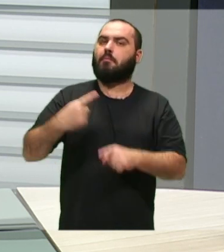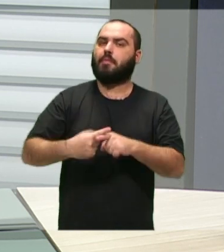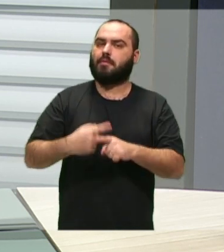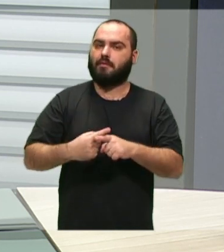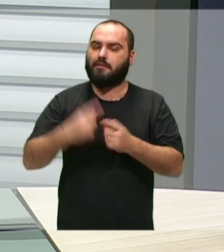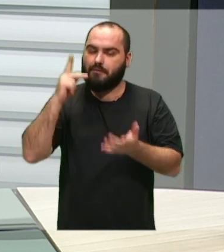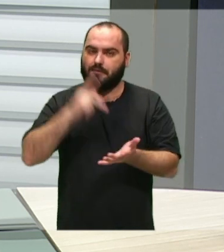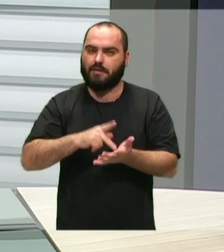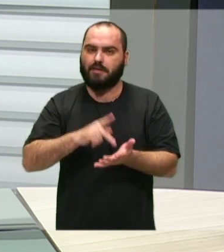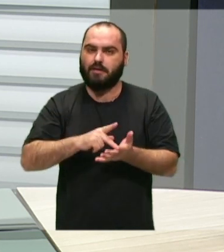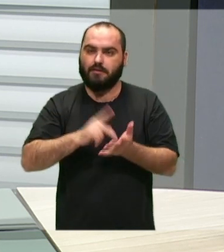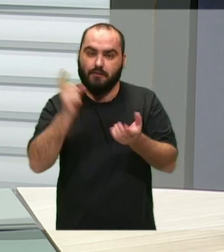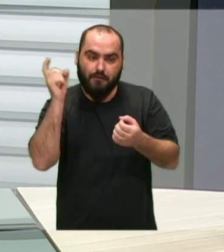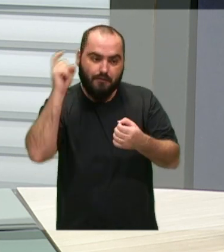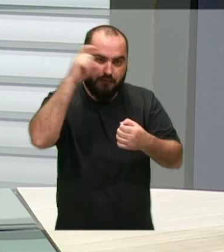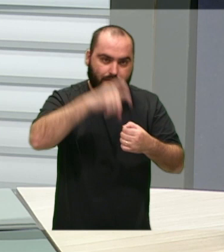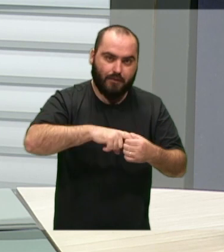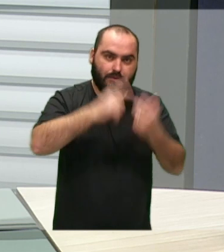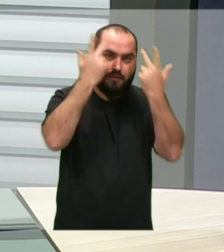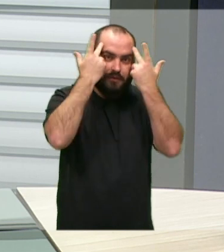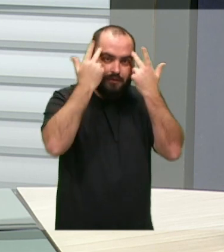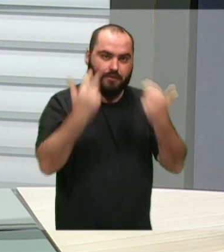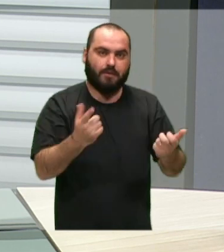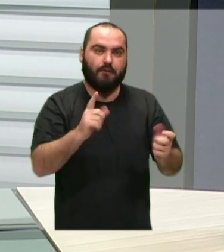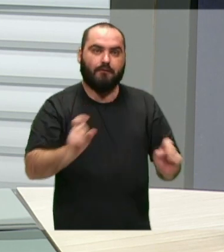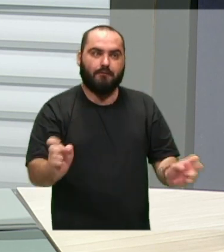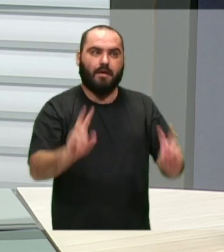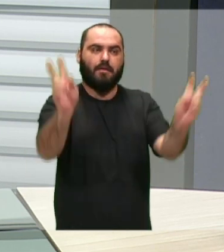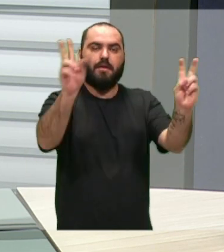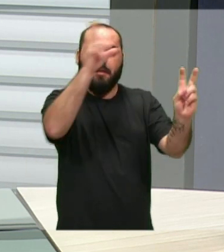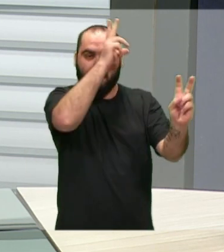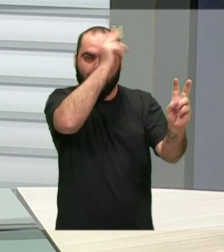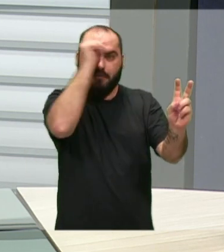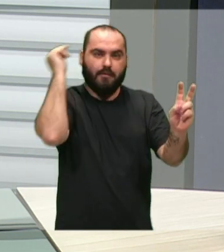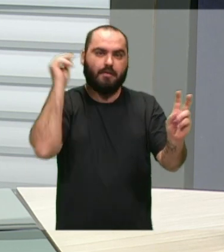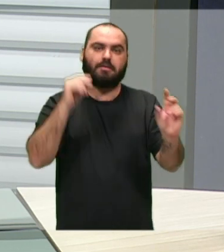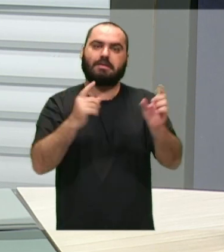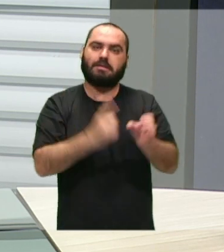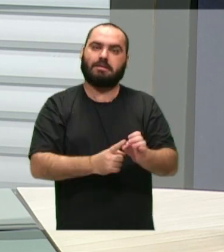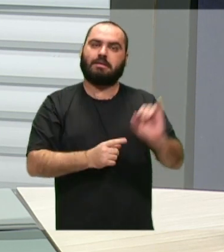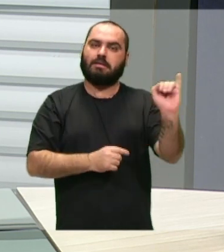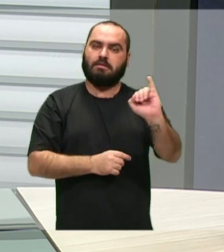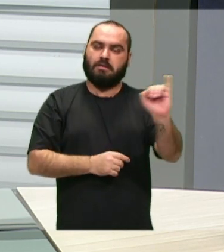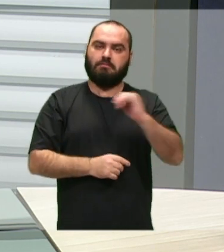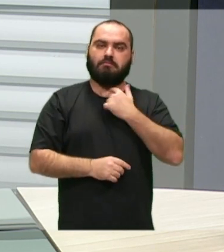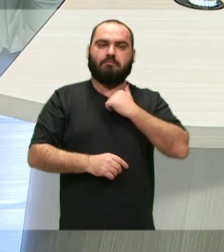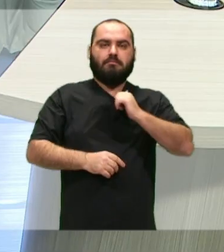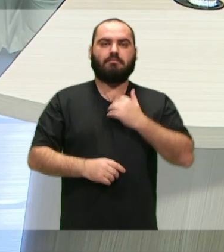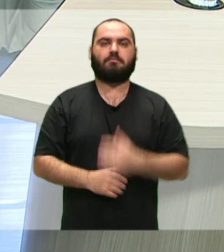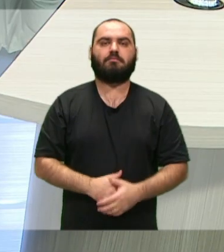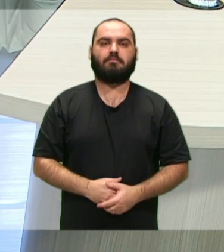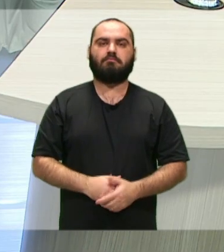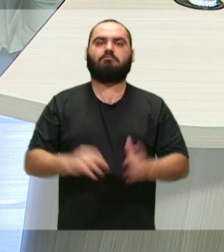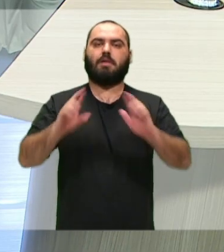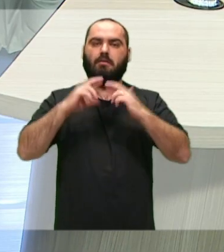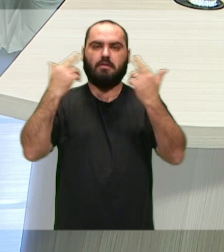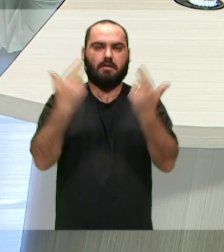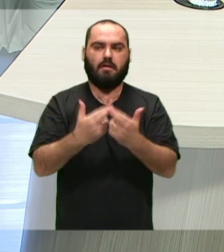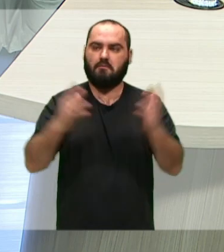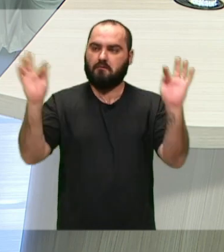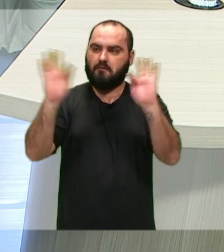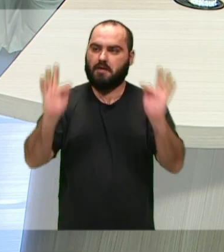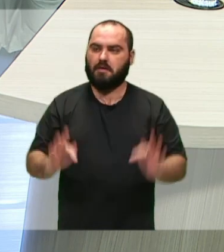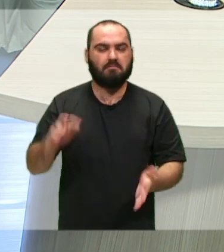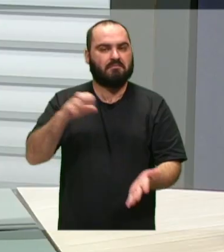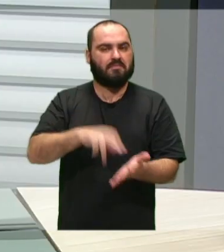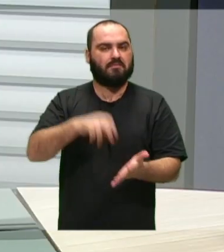resgatou um pouco da nossa história, valorizando e reconhecendo todos os prefeitos que passaram pela nossa cidade. Então, é sessão que foi alegre, foi festiva, e